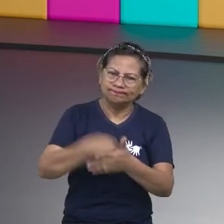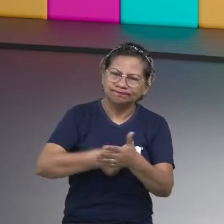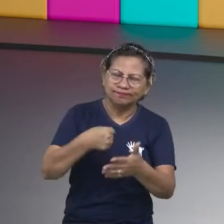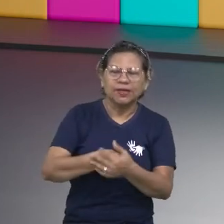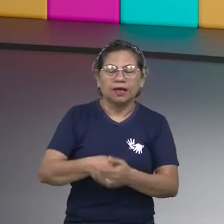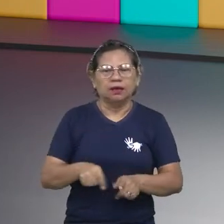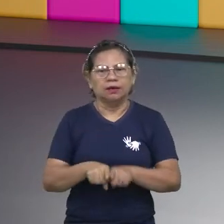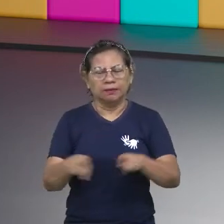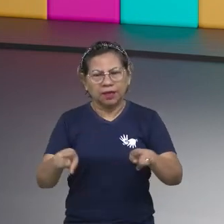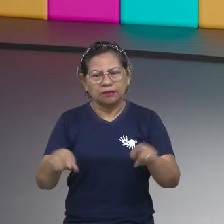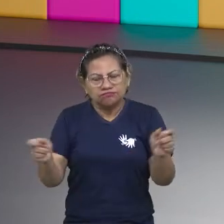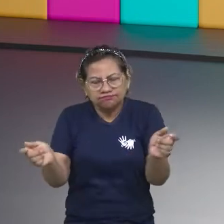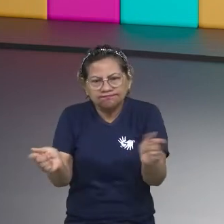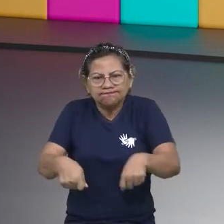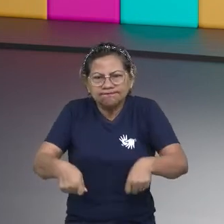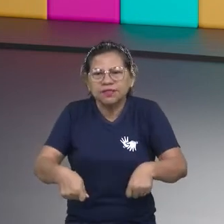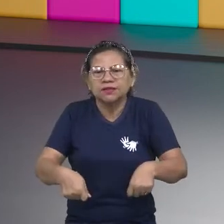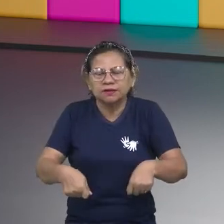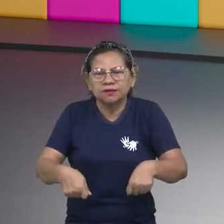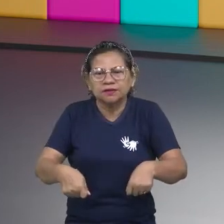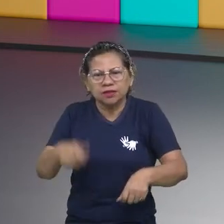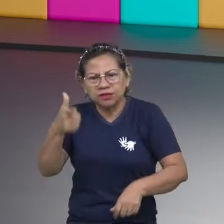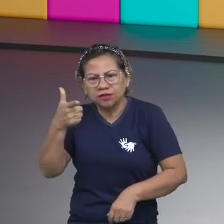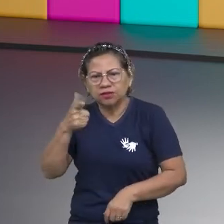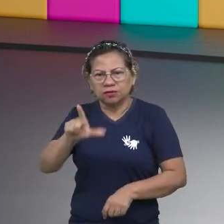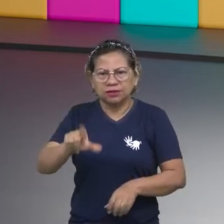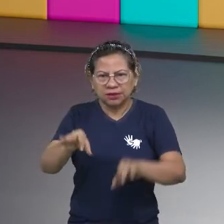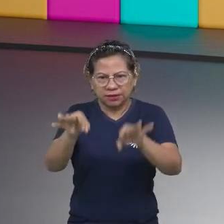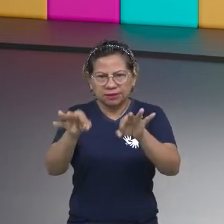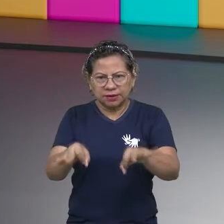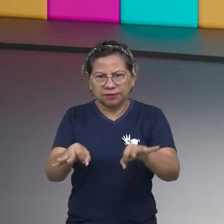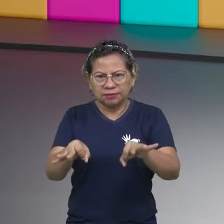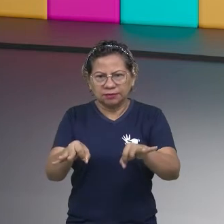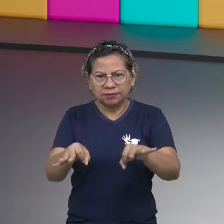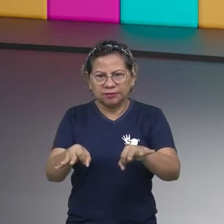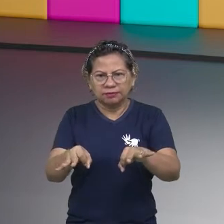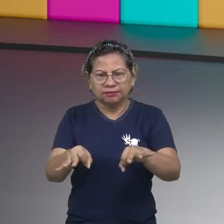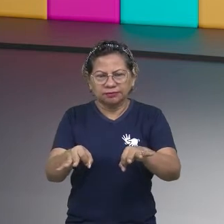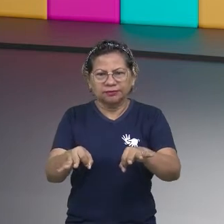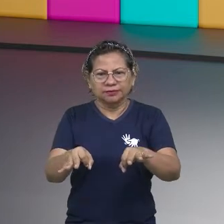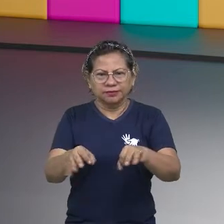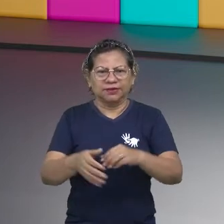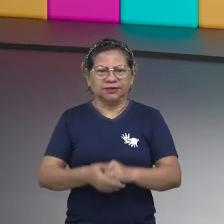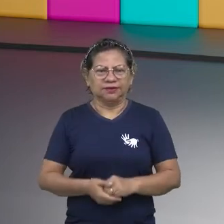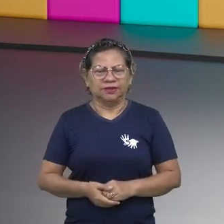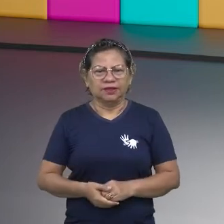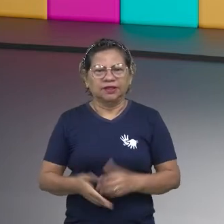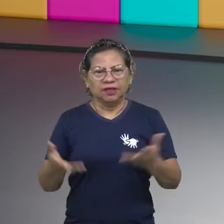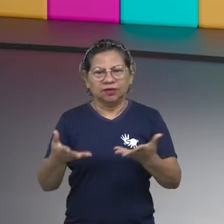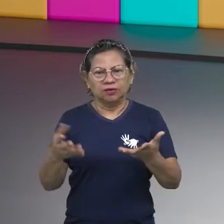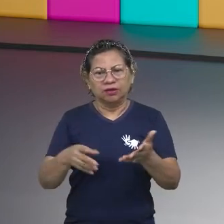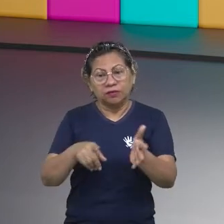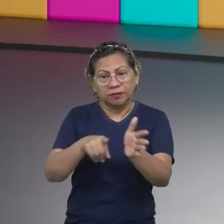Construir pontes. Certo? Então, e agora? Deixo-se uma pergunta para vocês. Tendo a